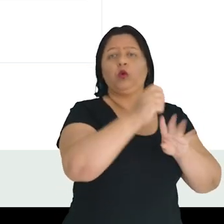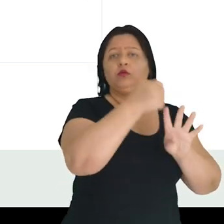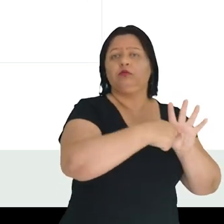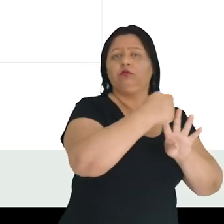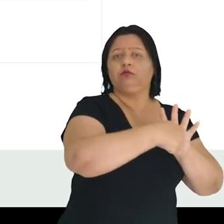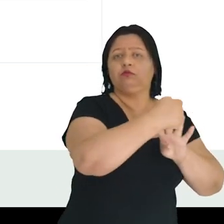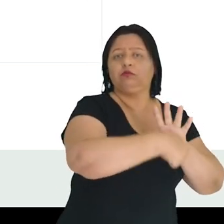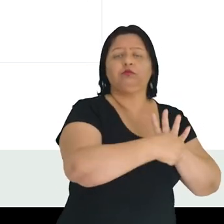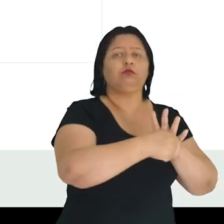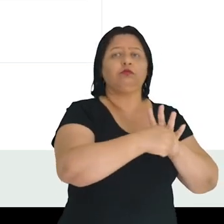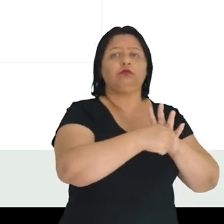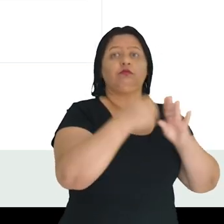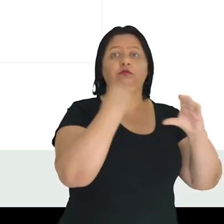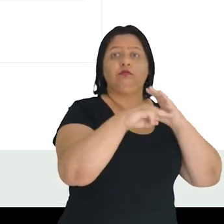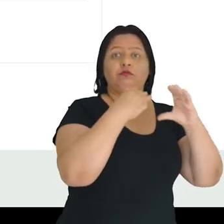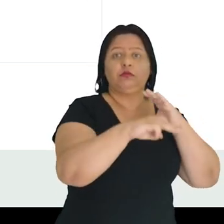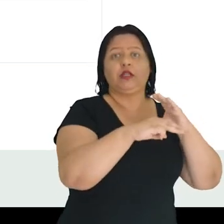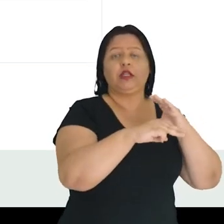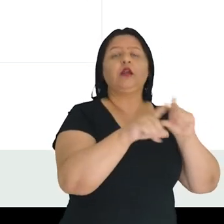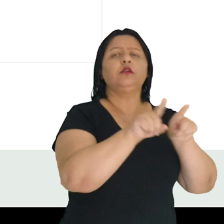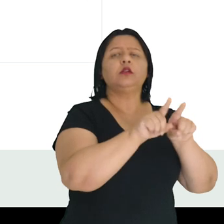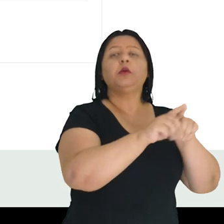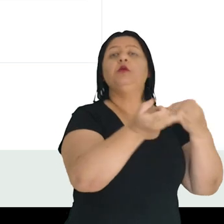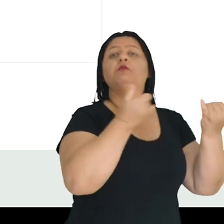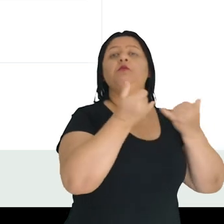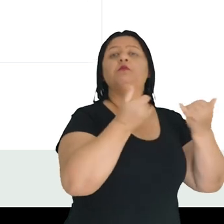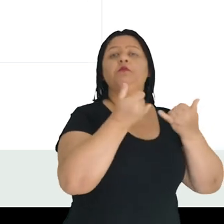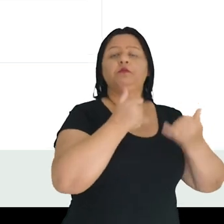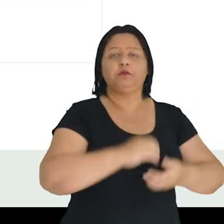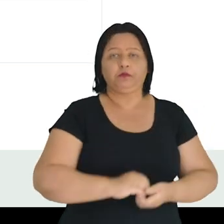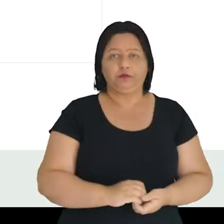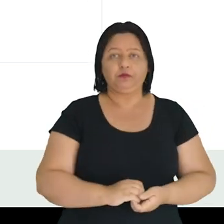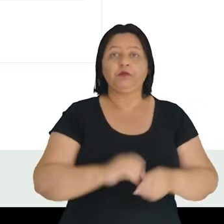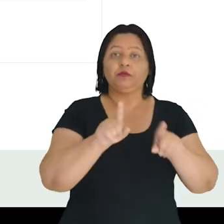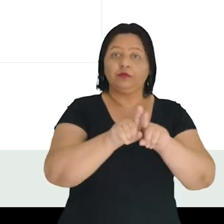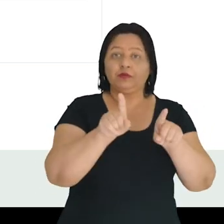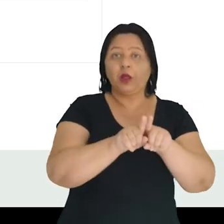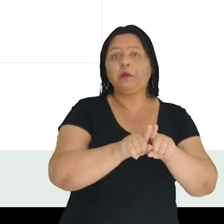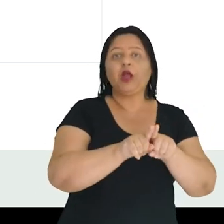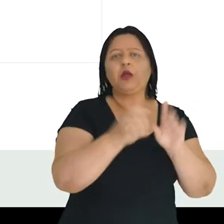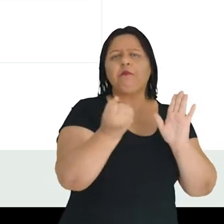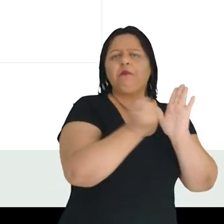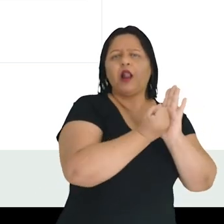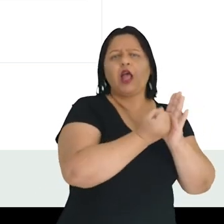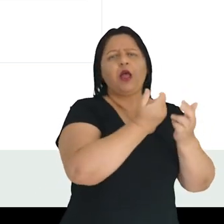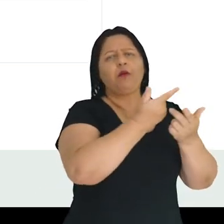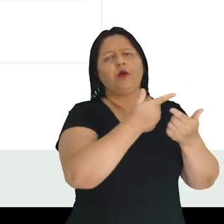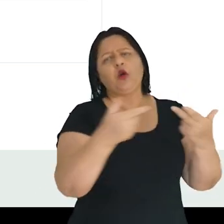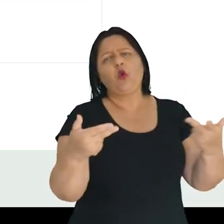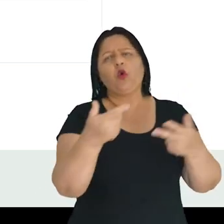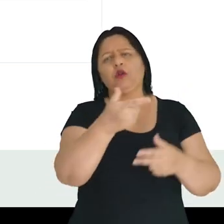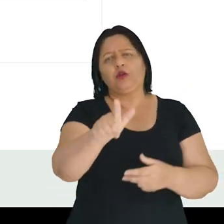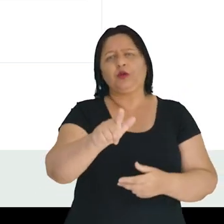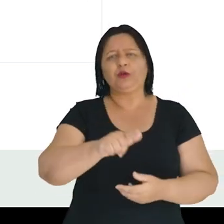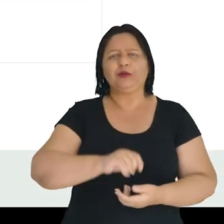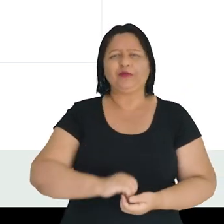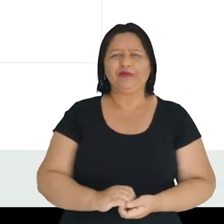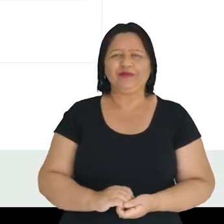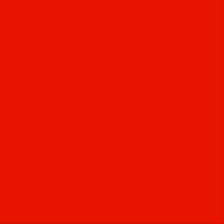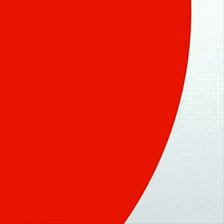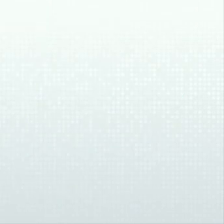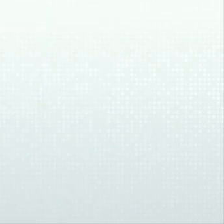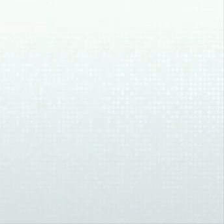de curso, calendário, mensagens e preferências de notificação, além de blogs e emblemas, se você